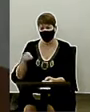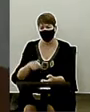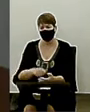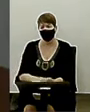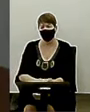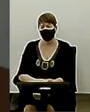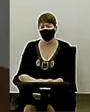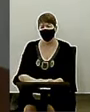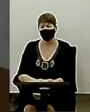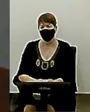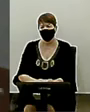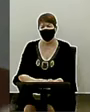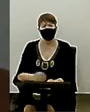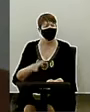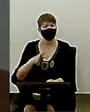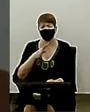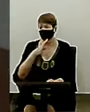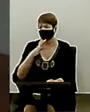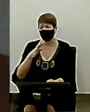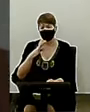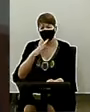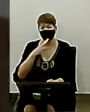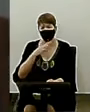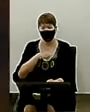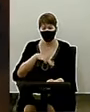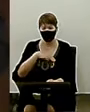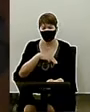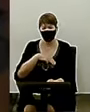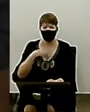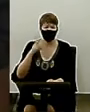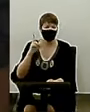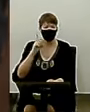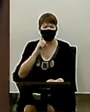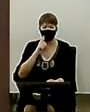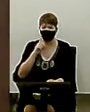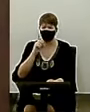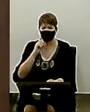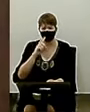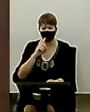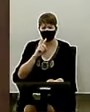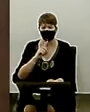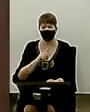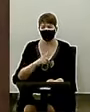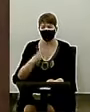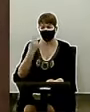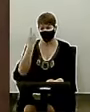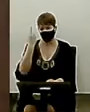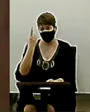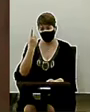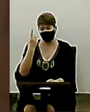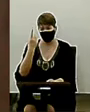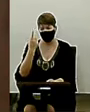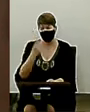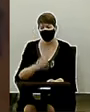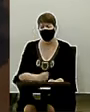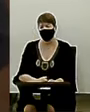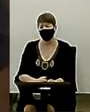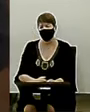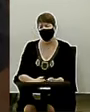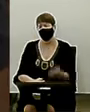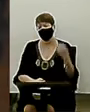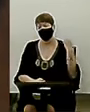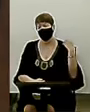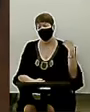Eu não conheci nenhum missionário norte-americano a não ser Ricardo Taylor. Aquele dia lá no